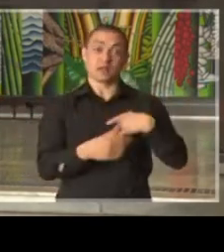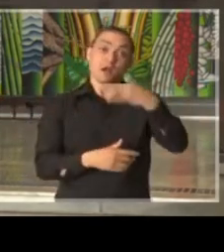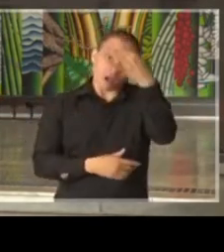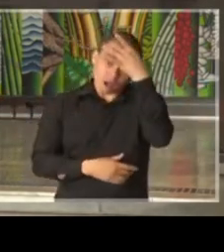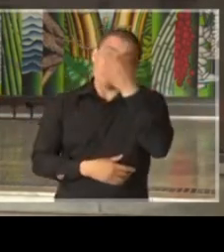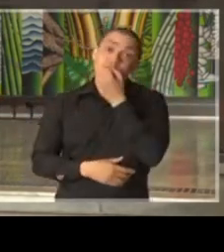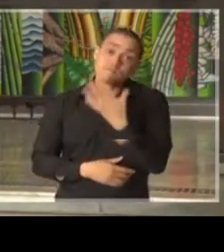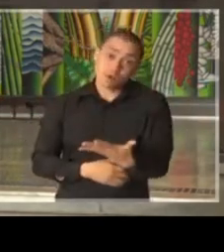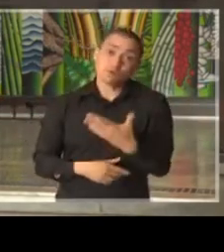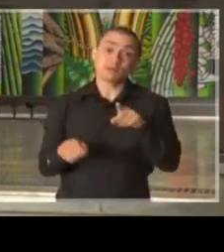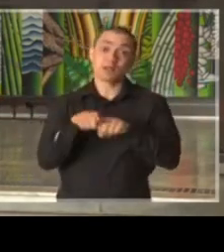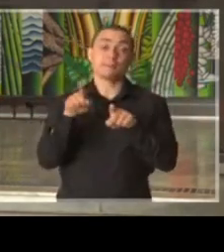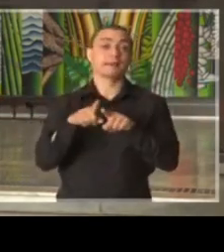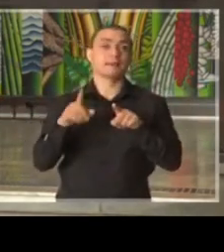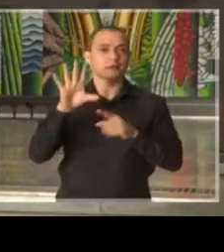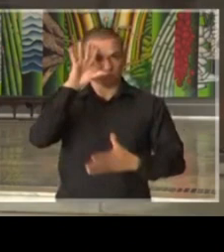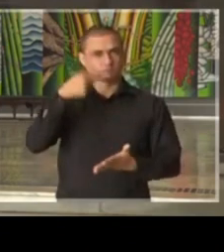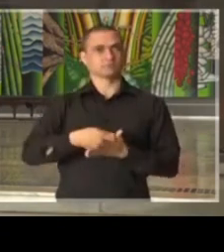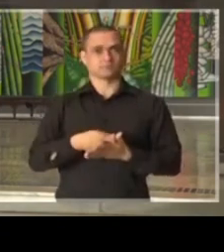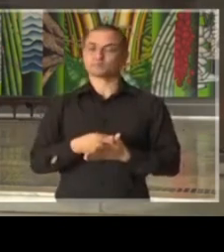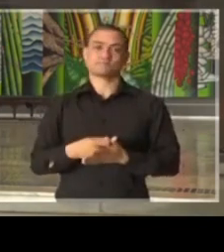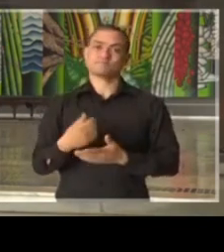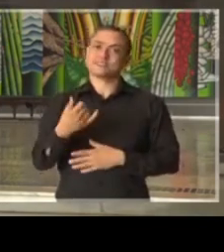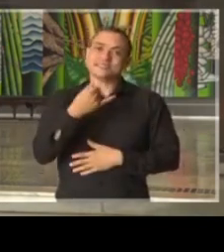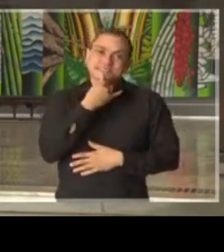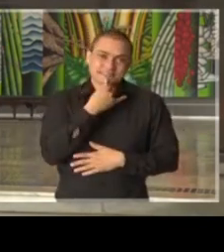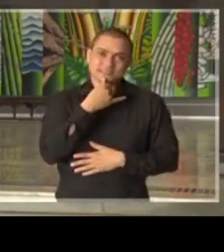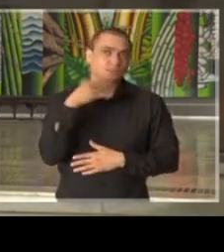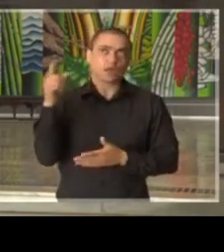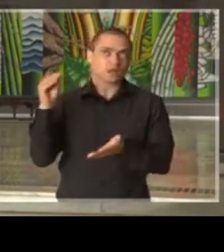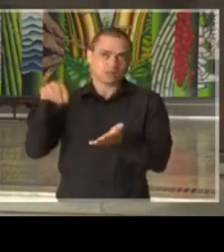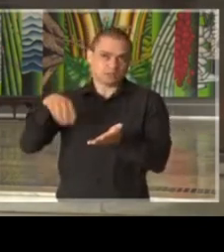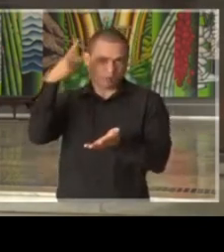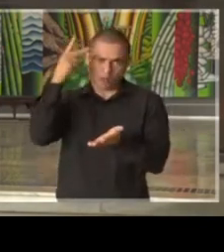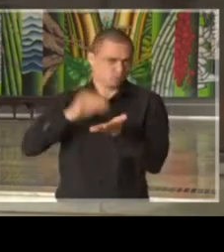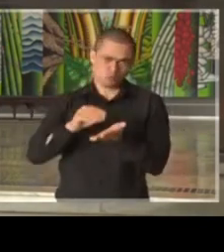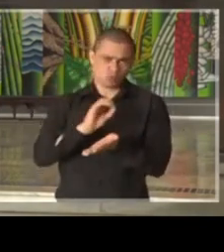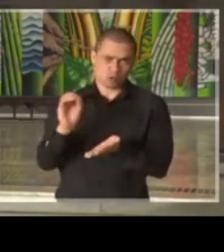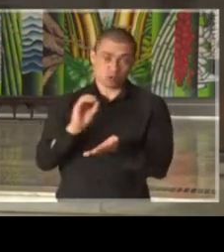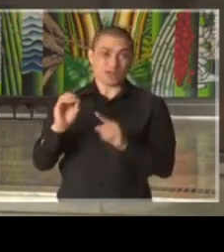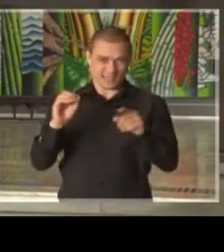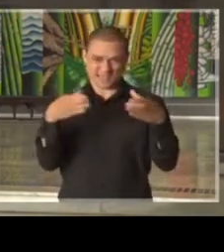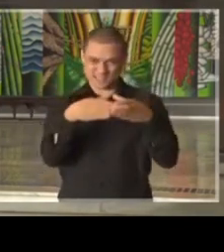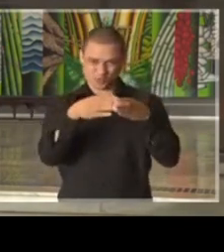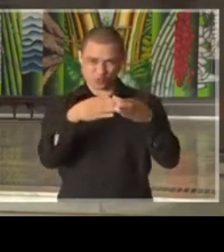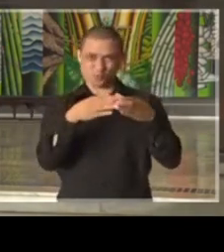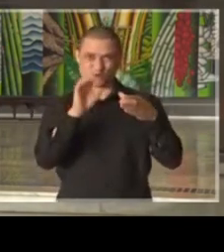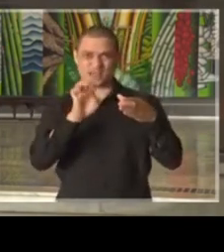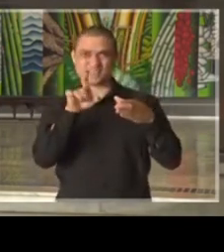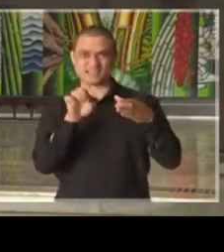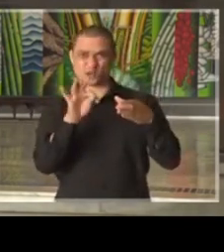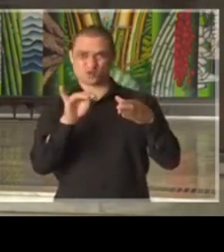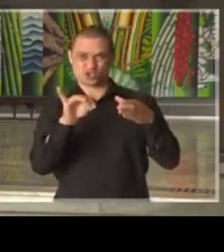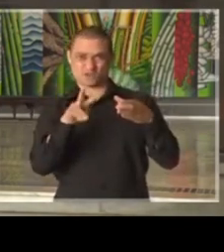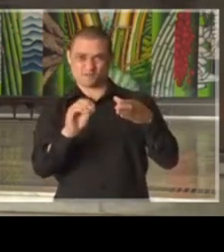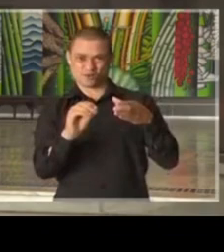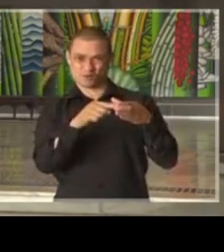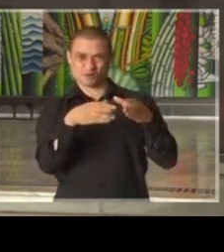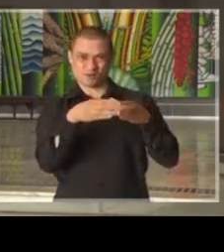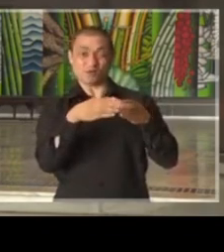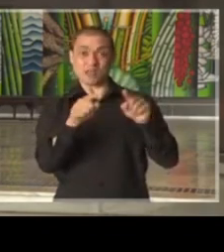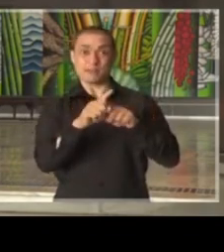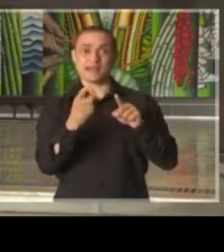mas decisão. E isso, felizmente, não tem faltado aqui em São Paulo. E esse comitê executivo também captura